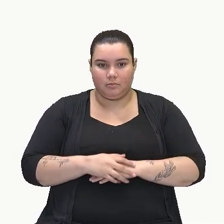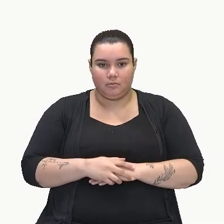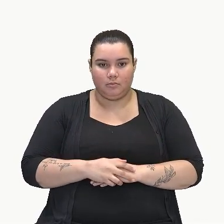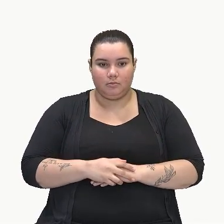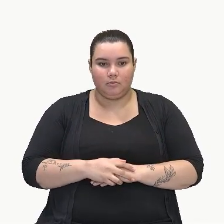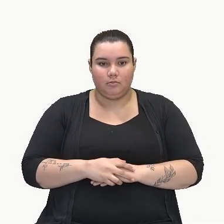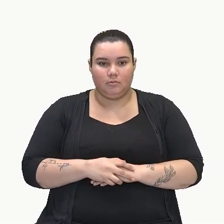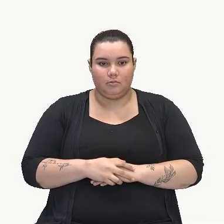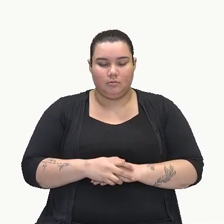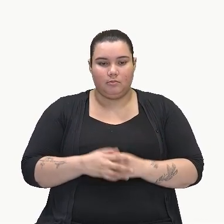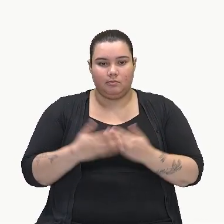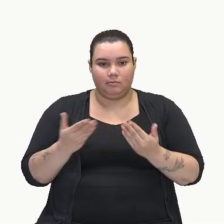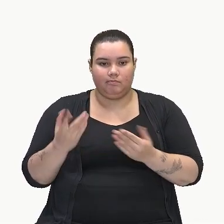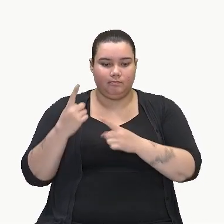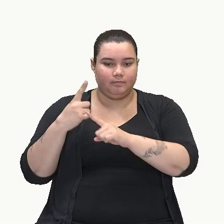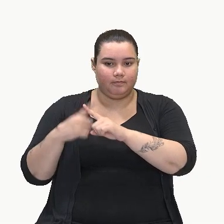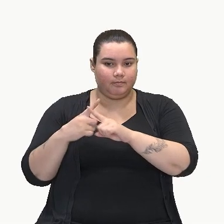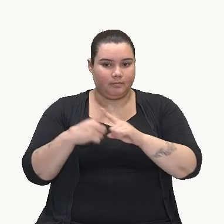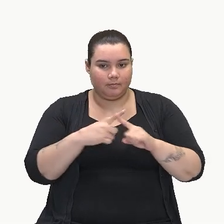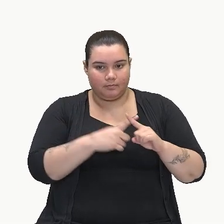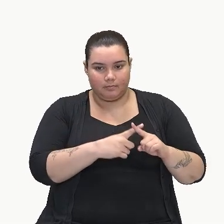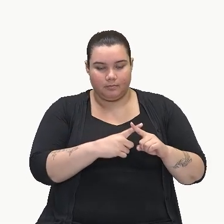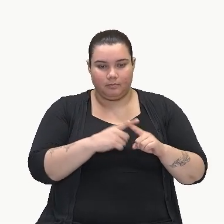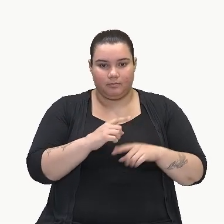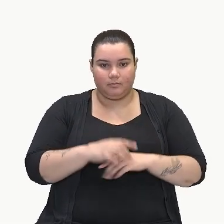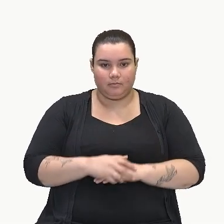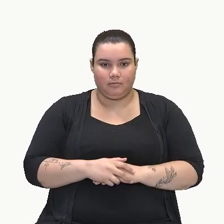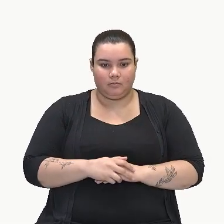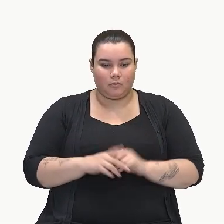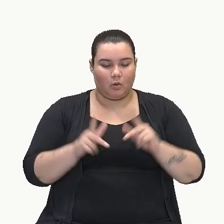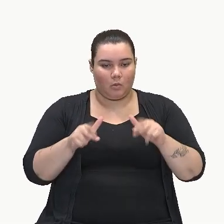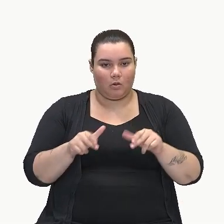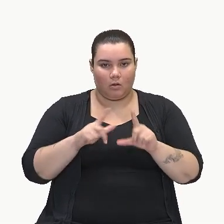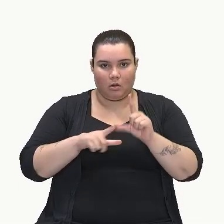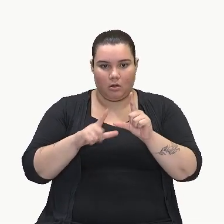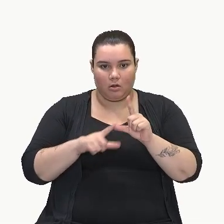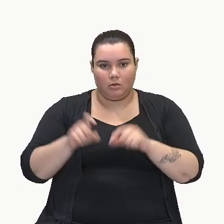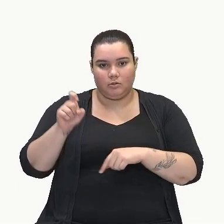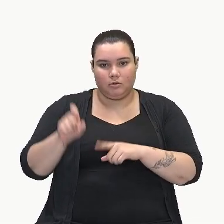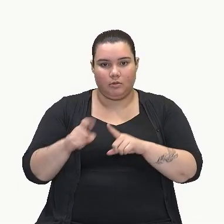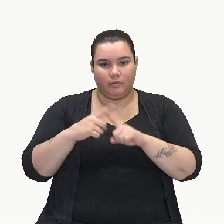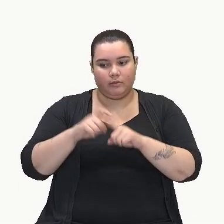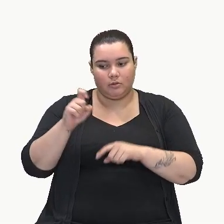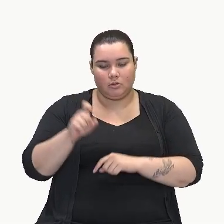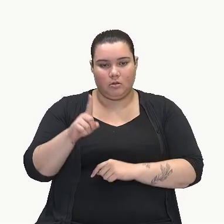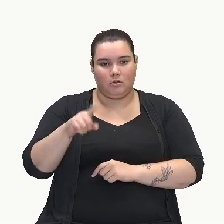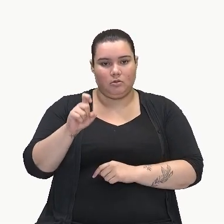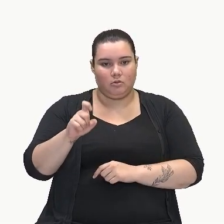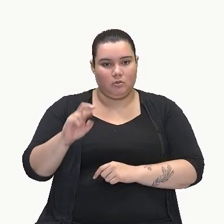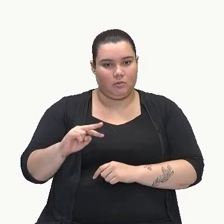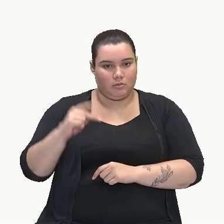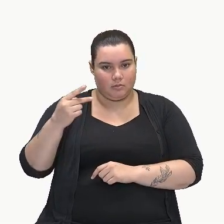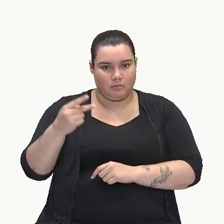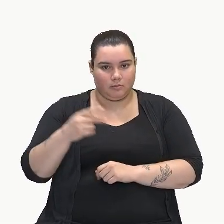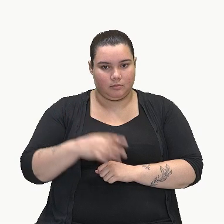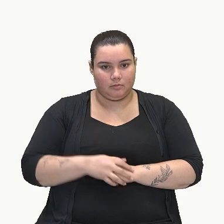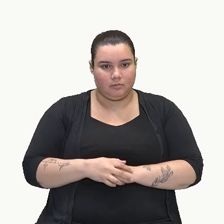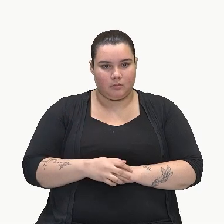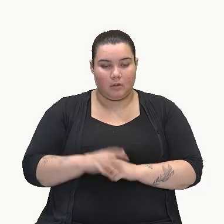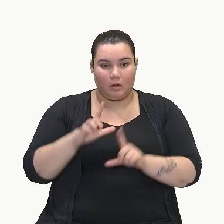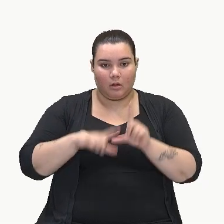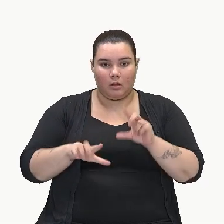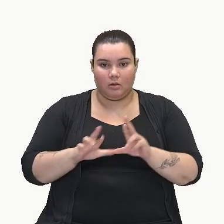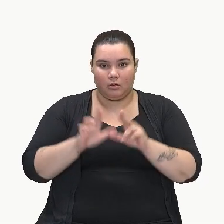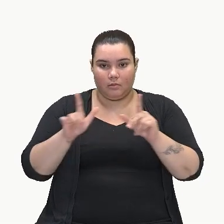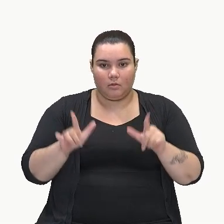Então, fazendo a multiplicação, ó, mesma letra, x vezes x, x ao quadrado. Letras diferentes,